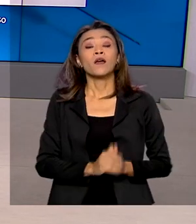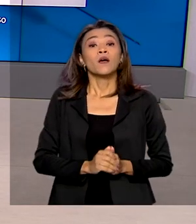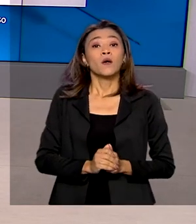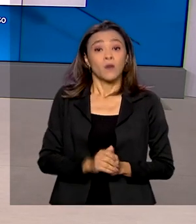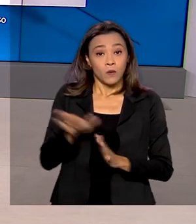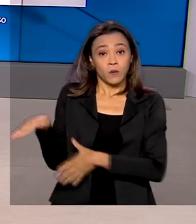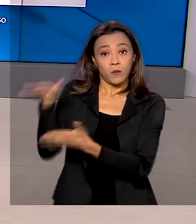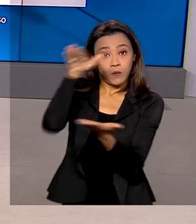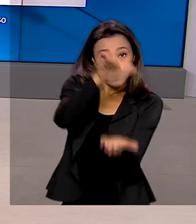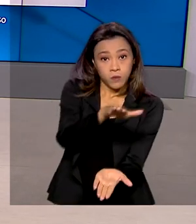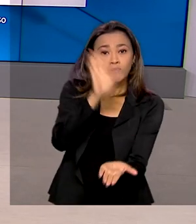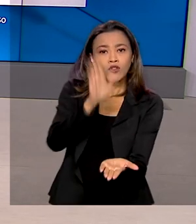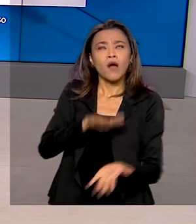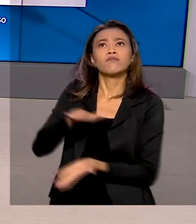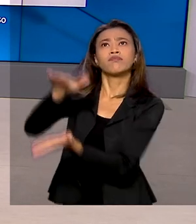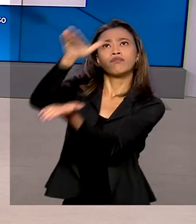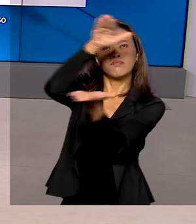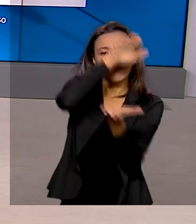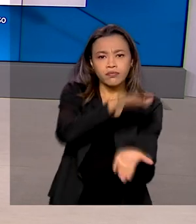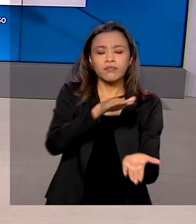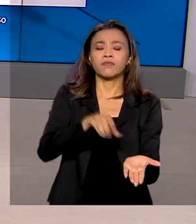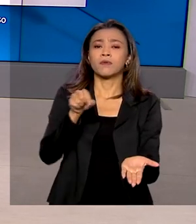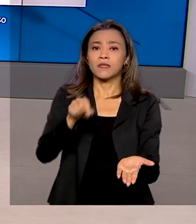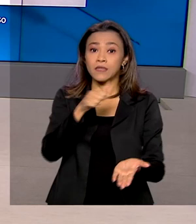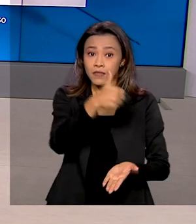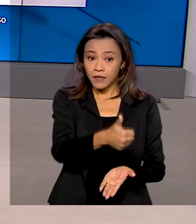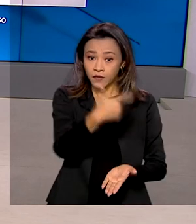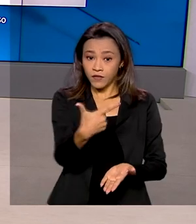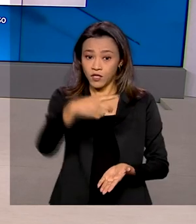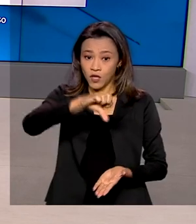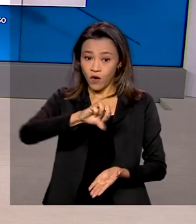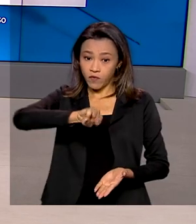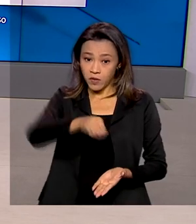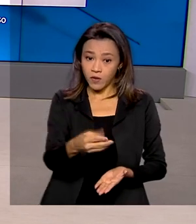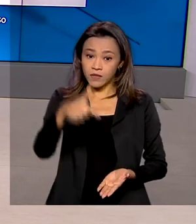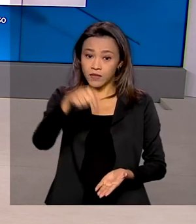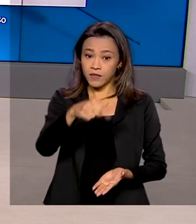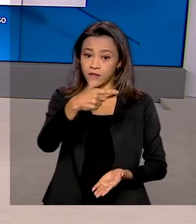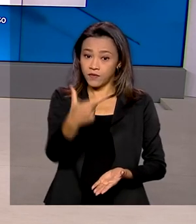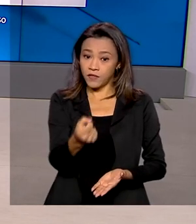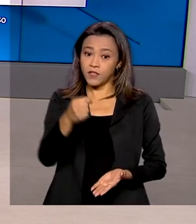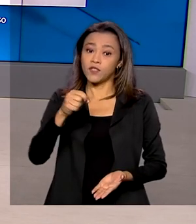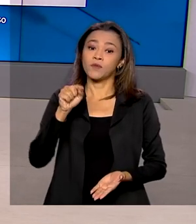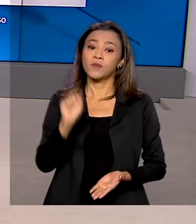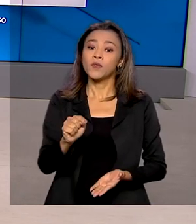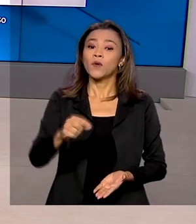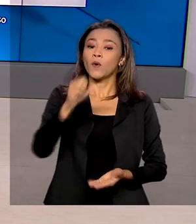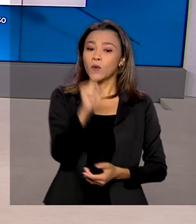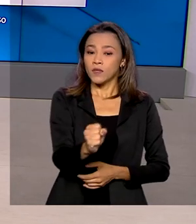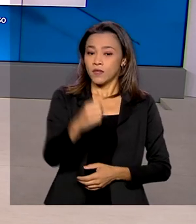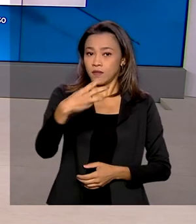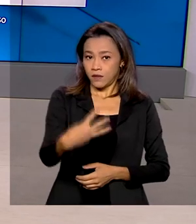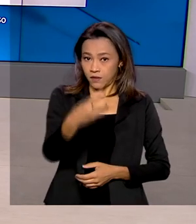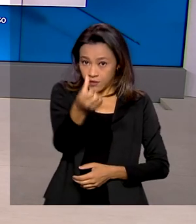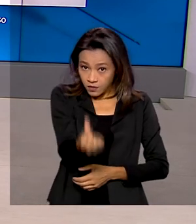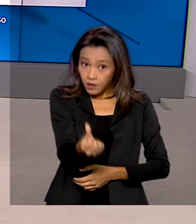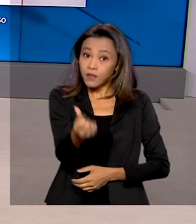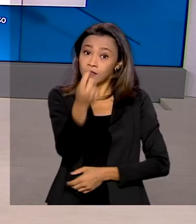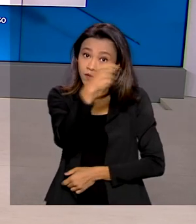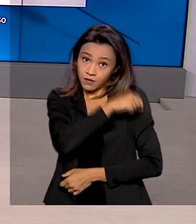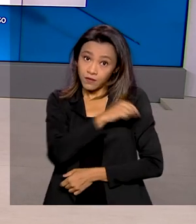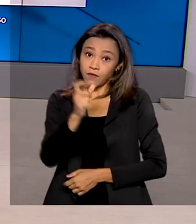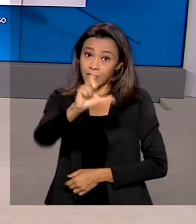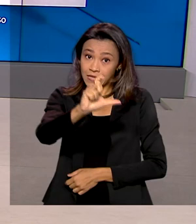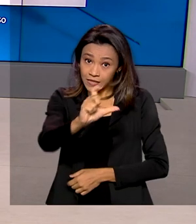distribuiu para todos os estados 129.720.836 doses de vacinas